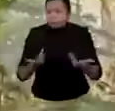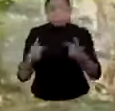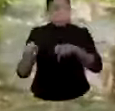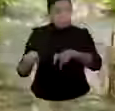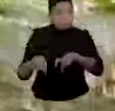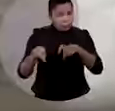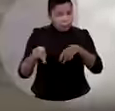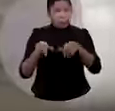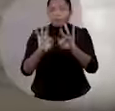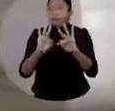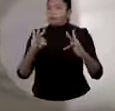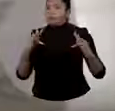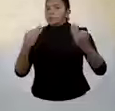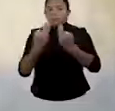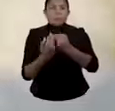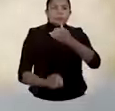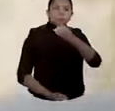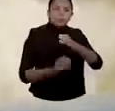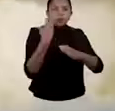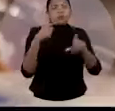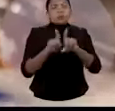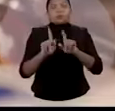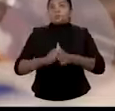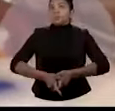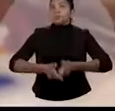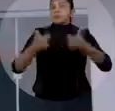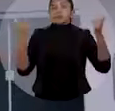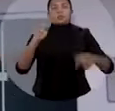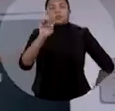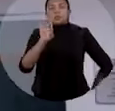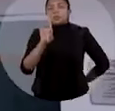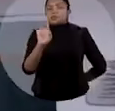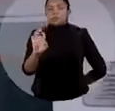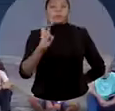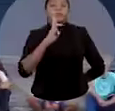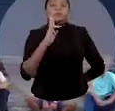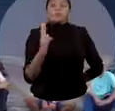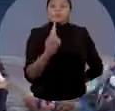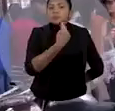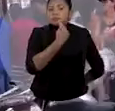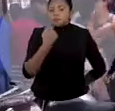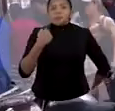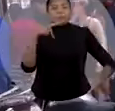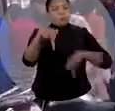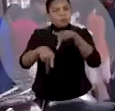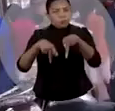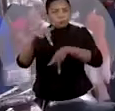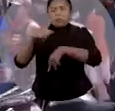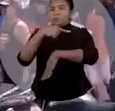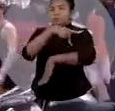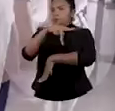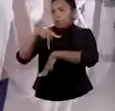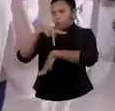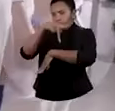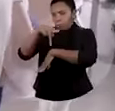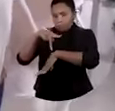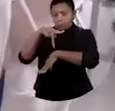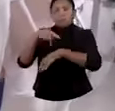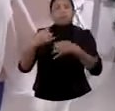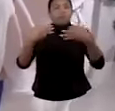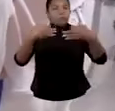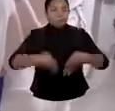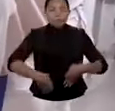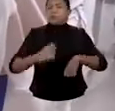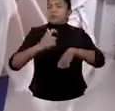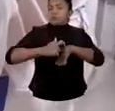agricultura familiar e criamos a maior rede de restaurantes populares do país, Justamente